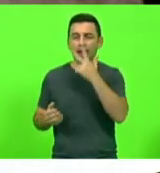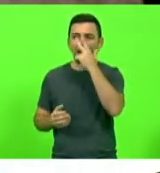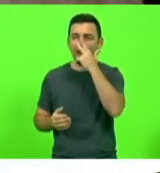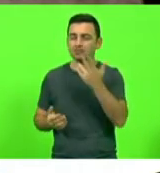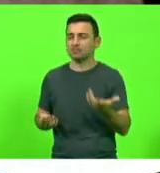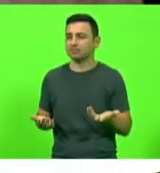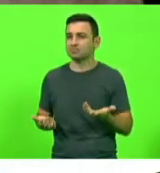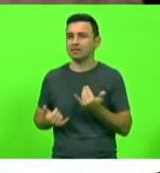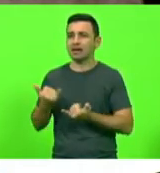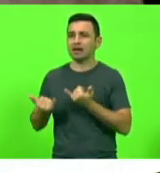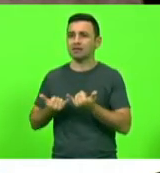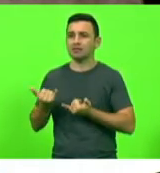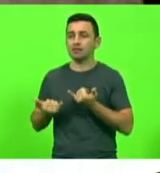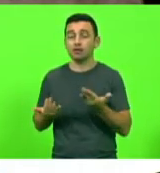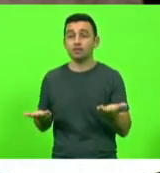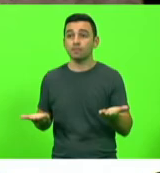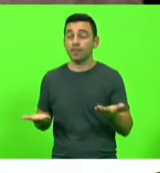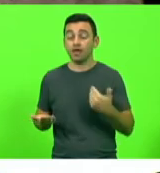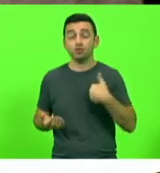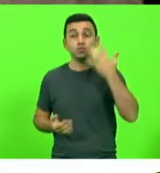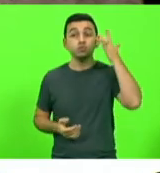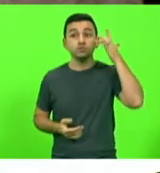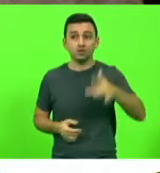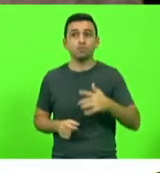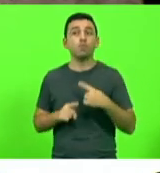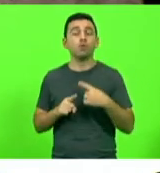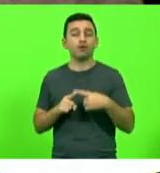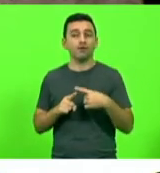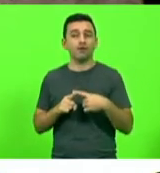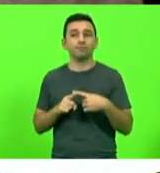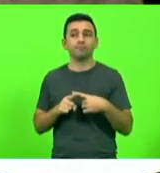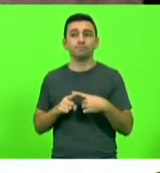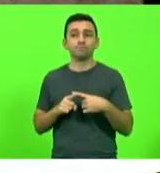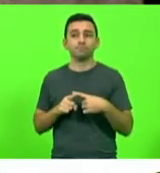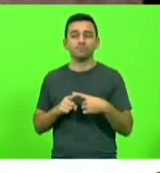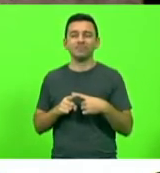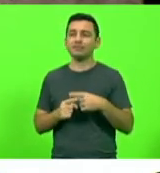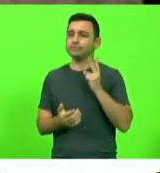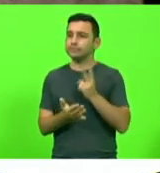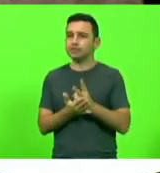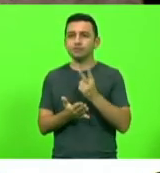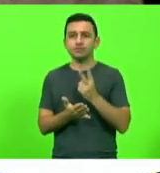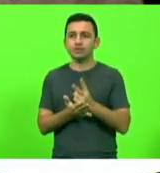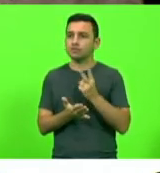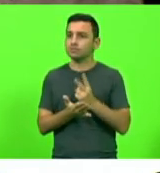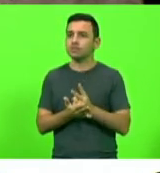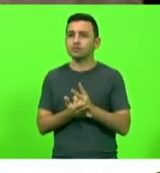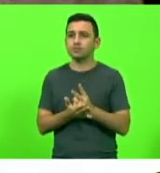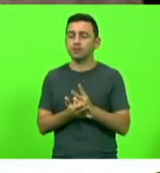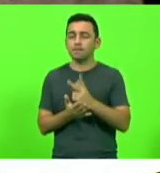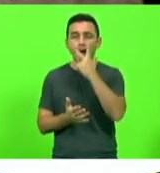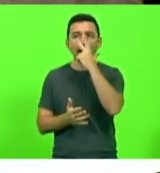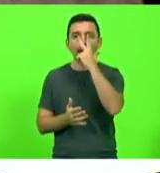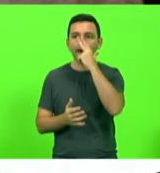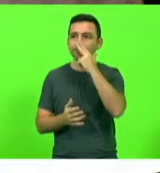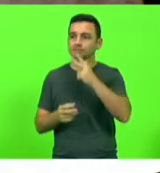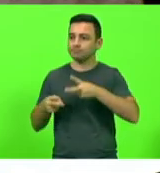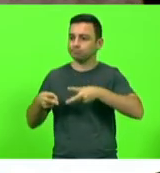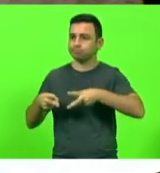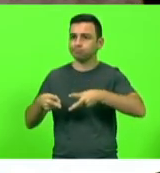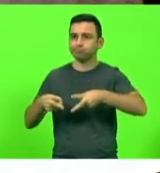particularmente não entendo porque o fazem, mas ao fazer isso, cada vez que o fazem, eles estão perpetuando esse ciclo